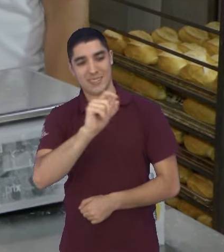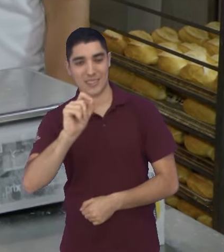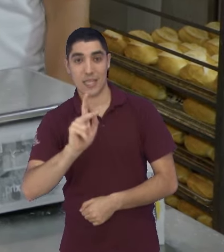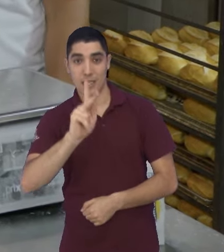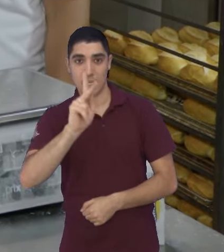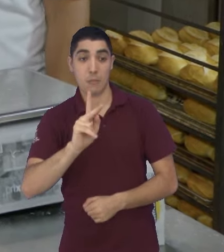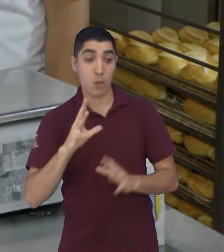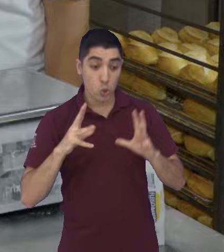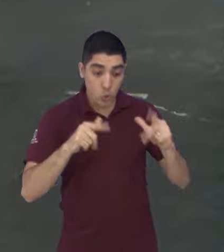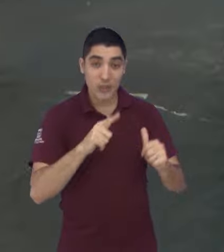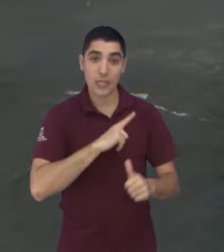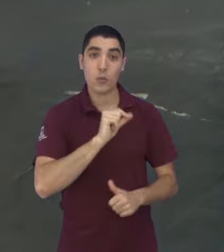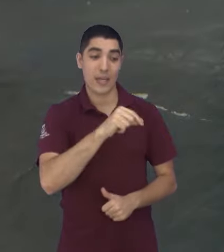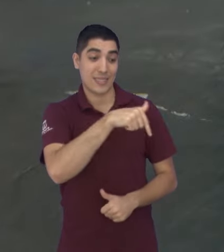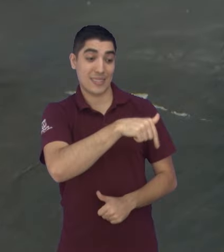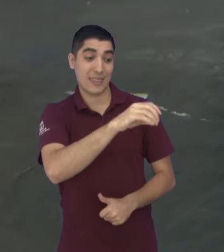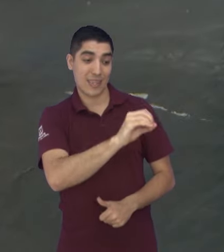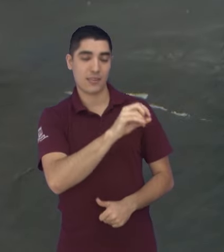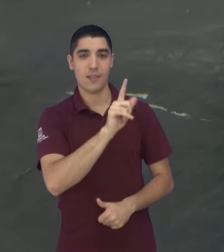70 gramas, né, Euclides?